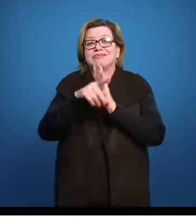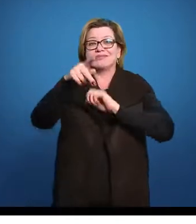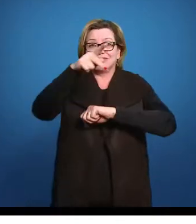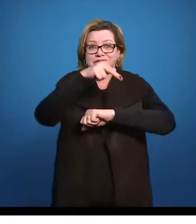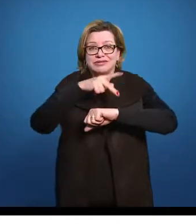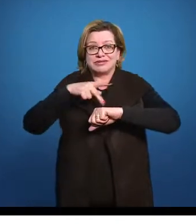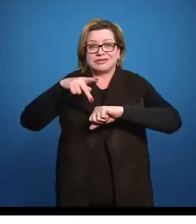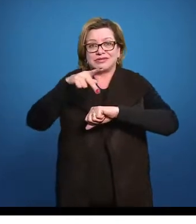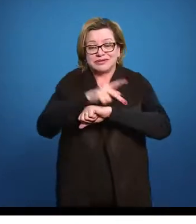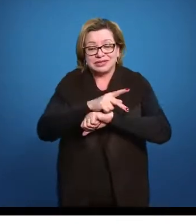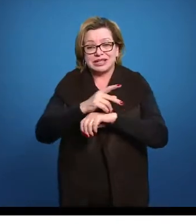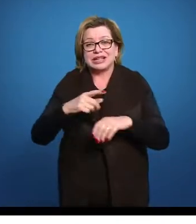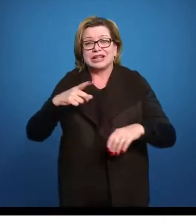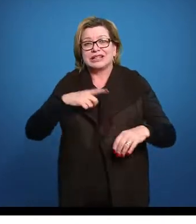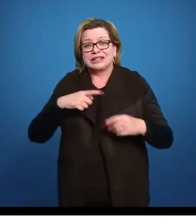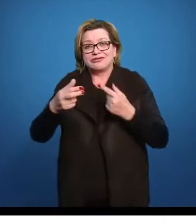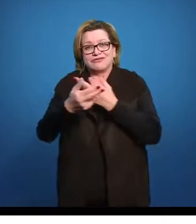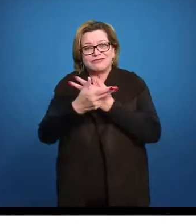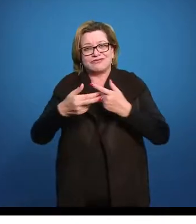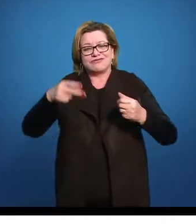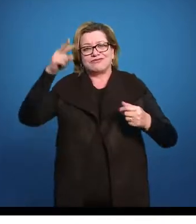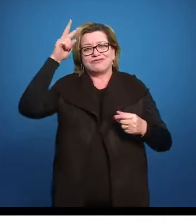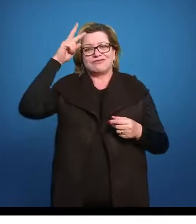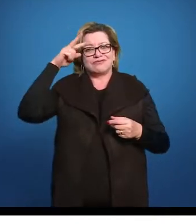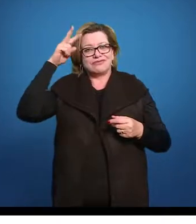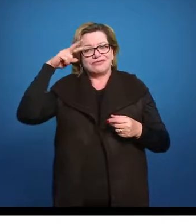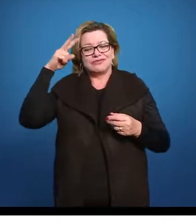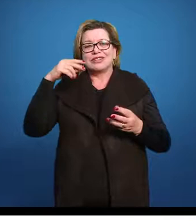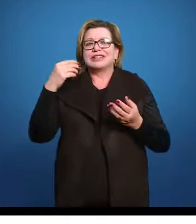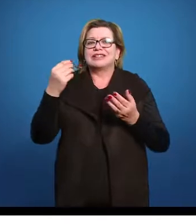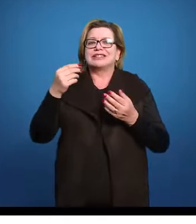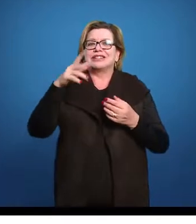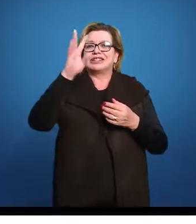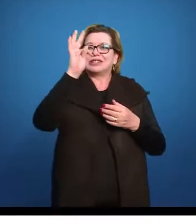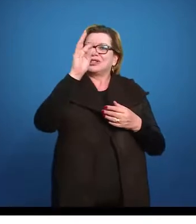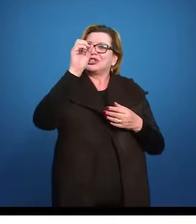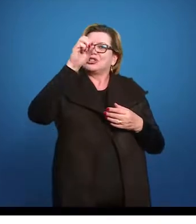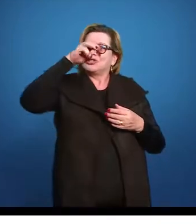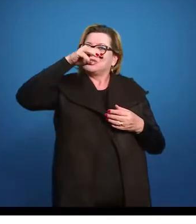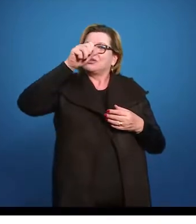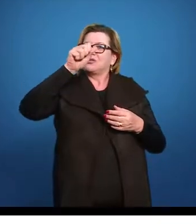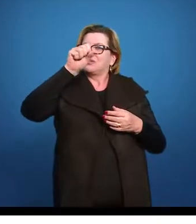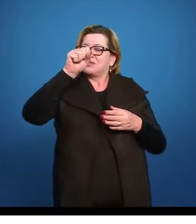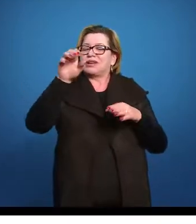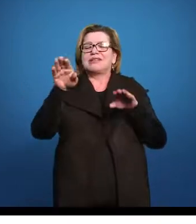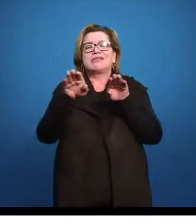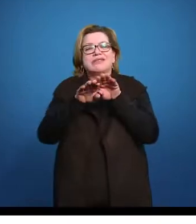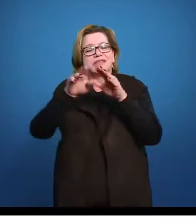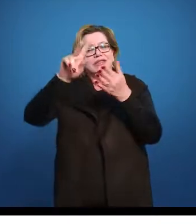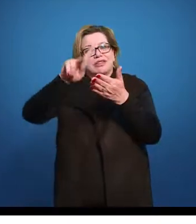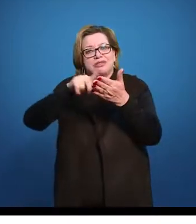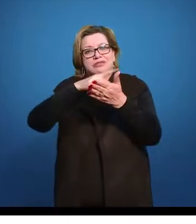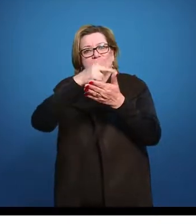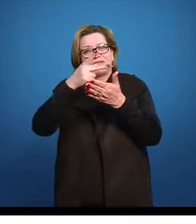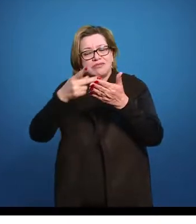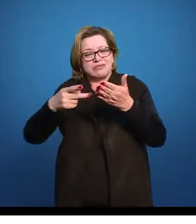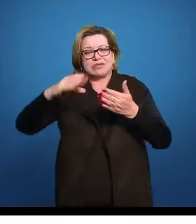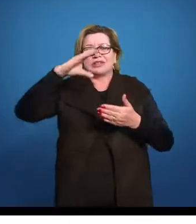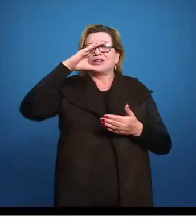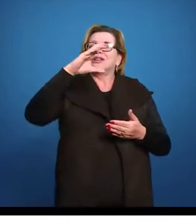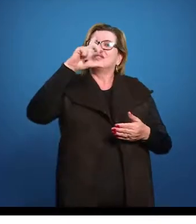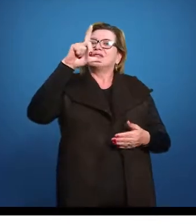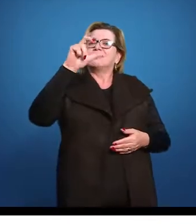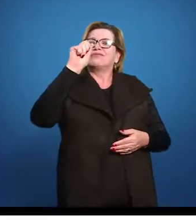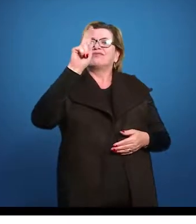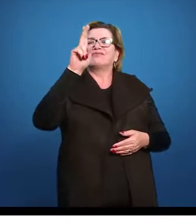lírica do Tomás Antônio Gonzaga, especificamente na Maria de Dirceu, a gente vai ter nas obras poéticas do Cláudio Manuel da Costa, essa questão da natureza,